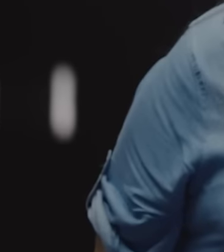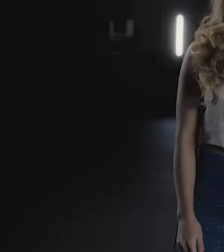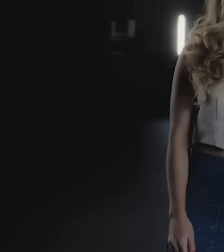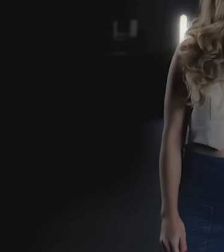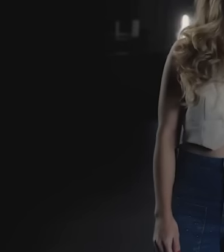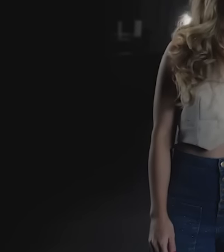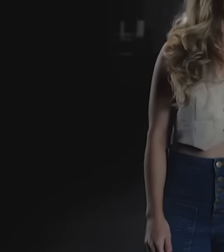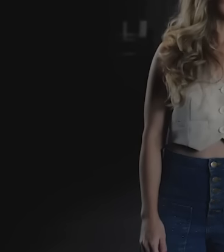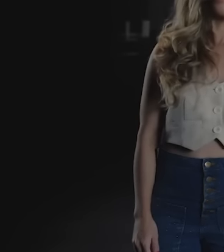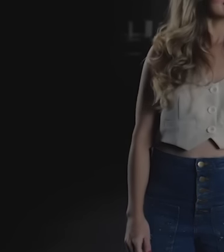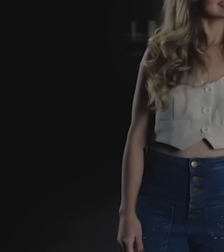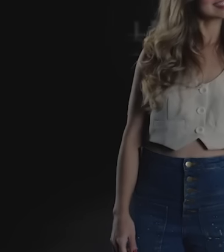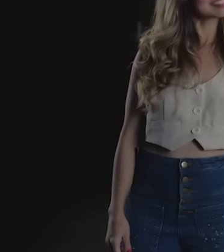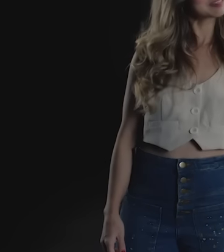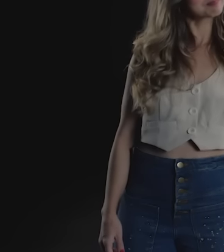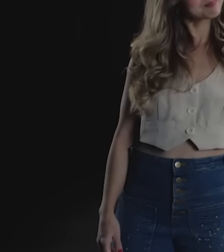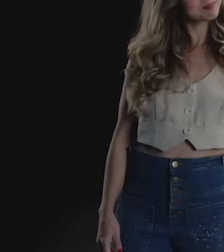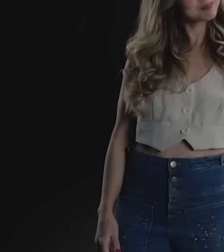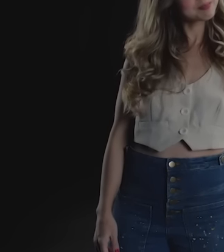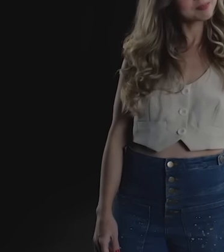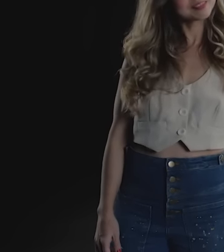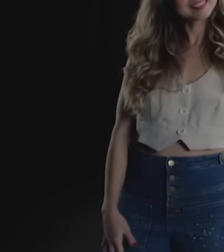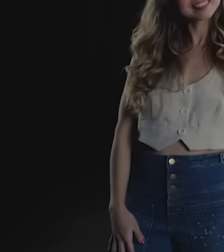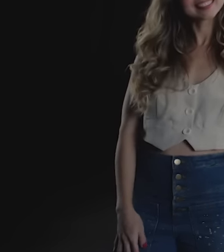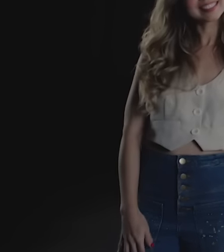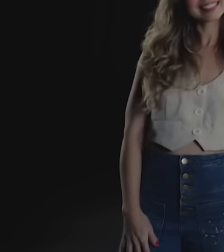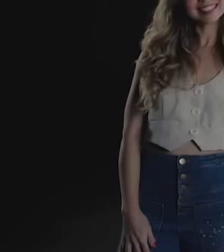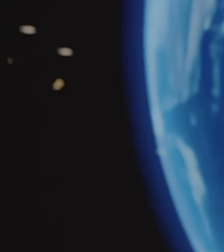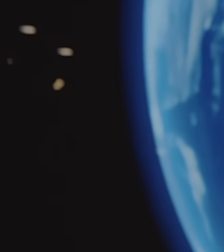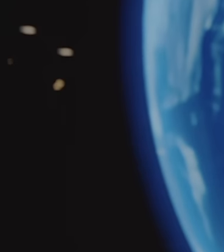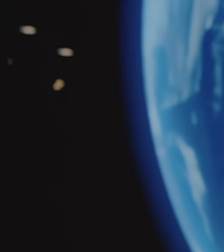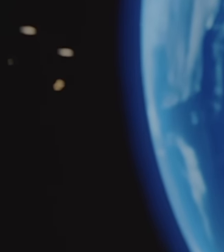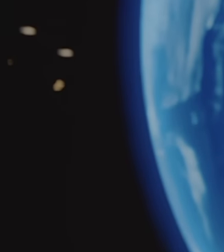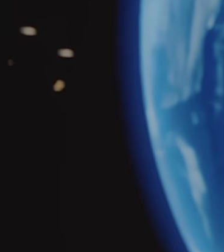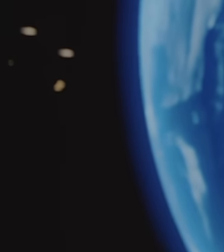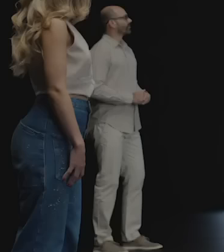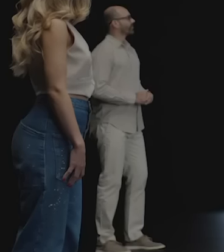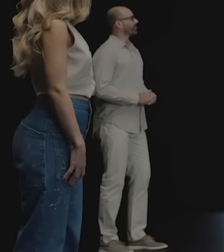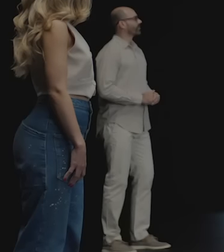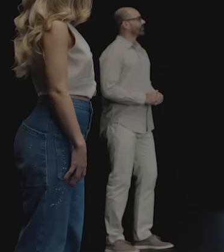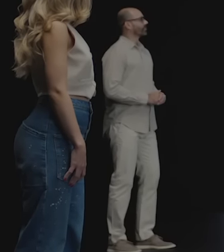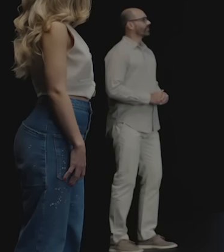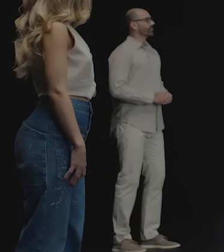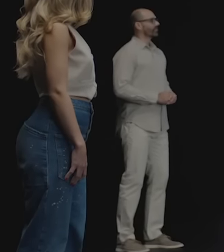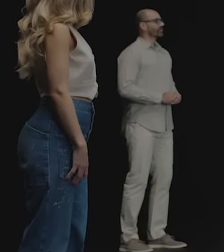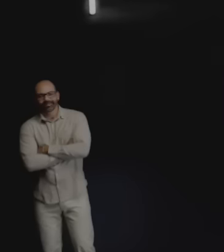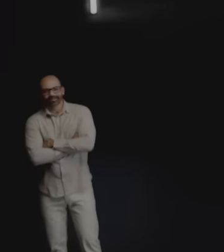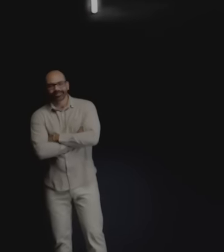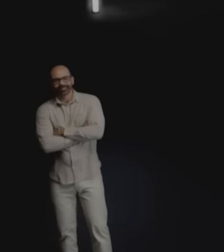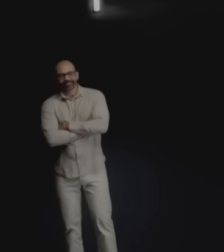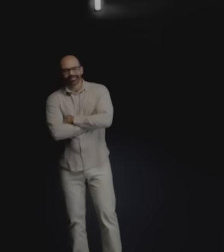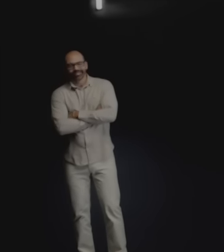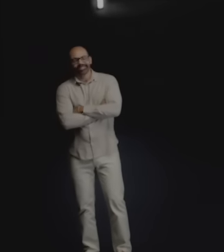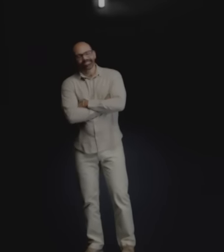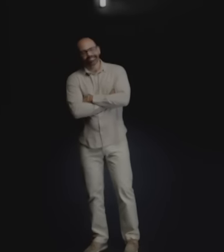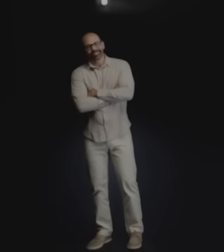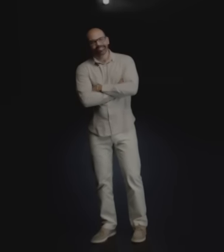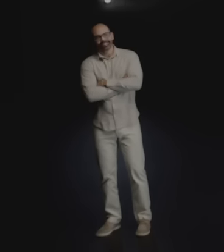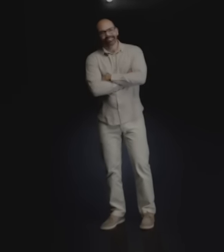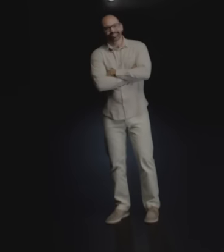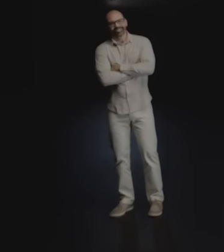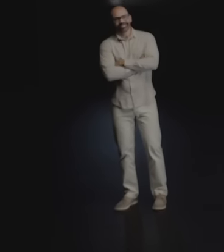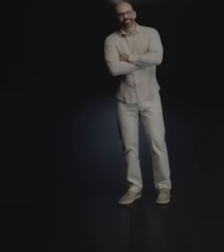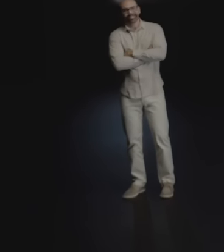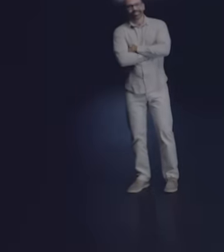Afinal, quem trabalha na Globo trabalha também pra esse Globo aqui e pra todo mundo que vive